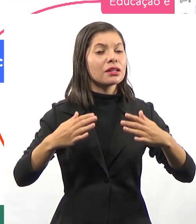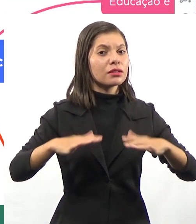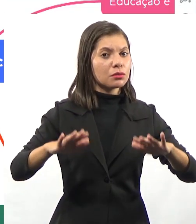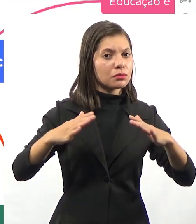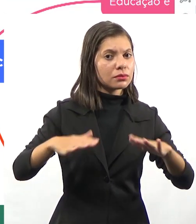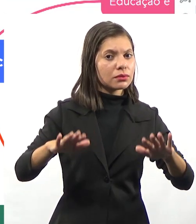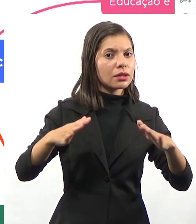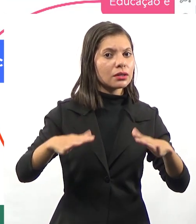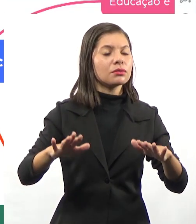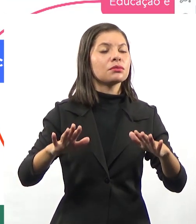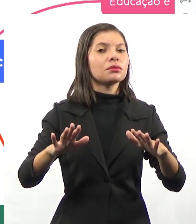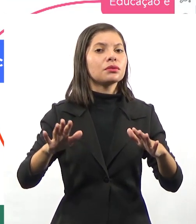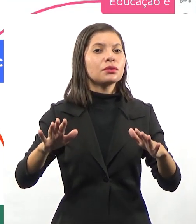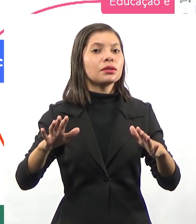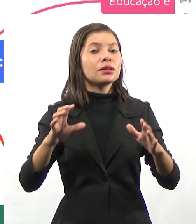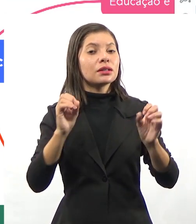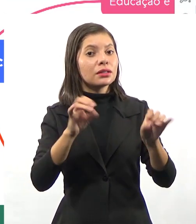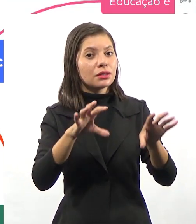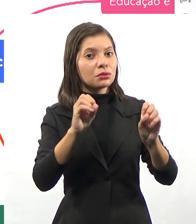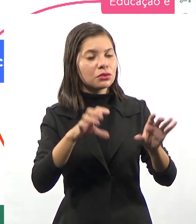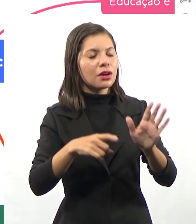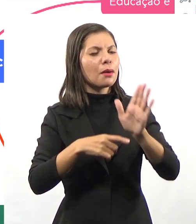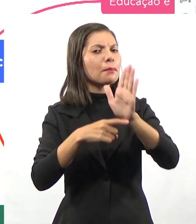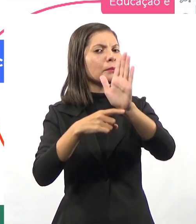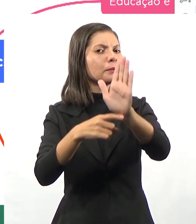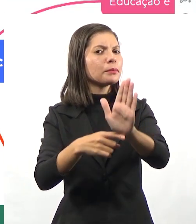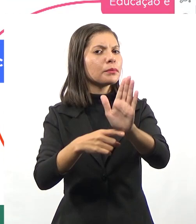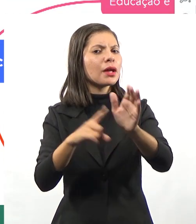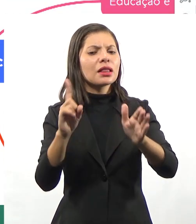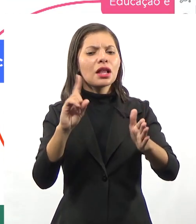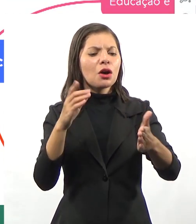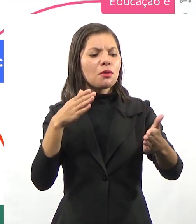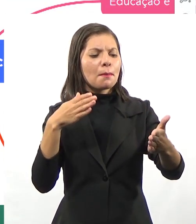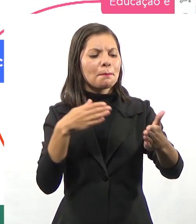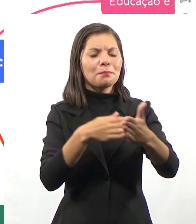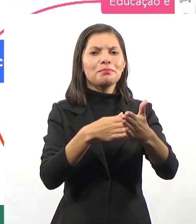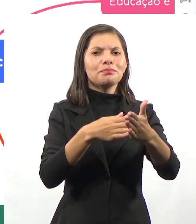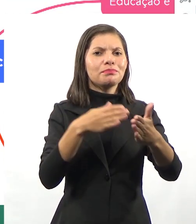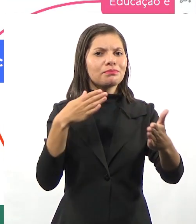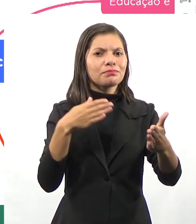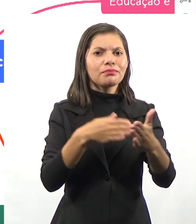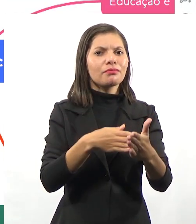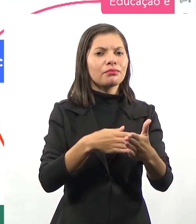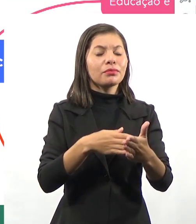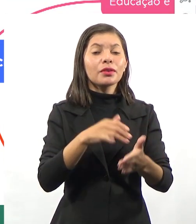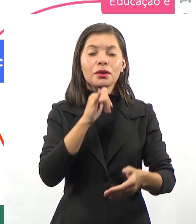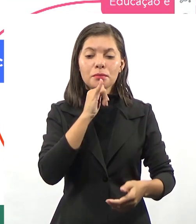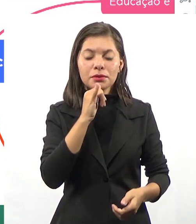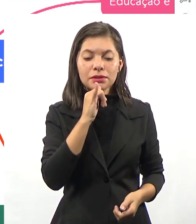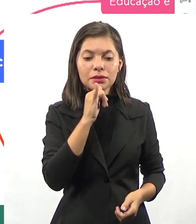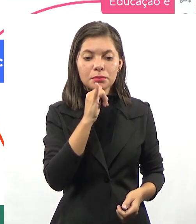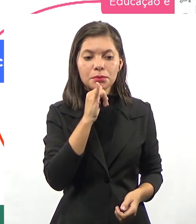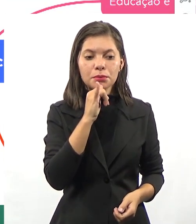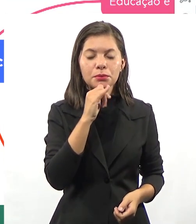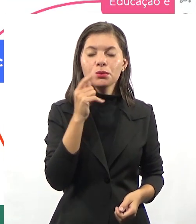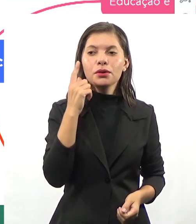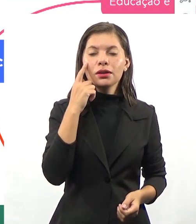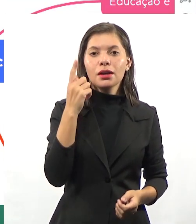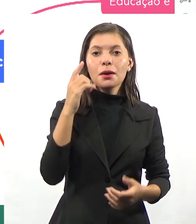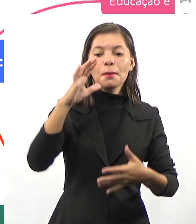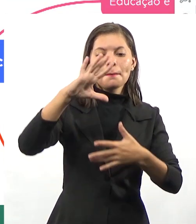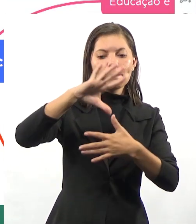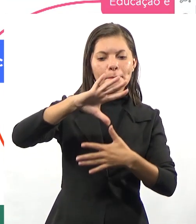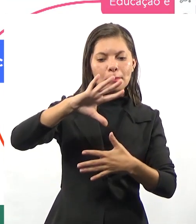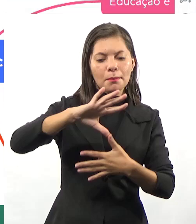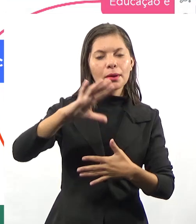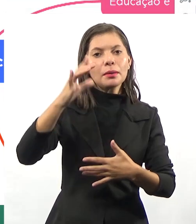cuidado que a tecnologia, ela vem para ajudar, e não para se tornar uma barreira. Então, quando eu levo, por exemplo, olha, vamos